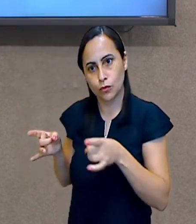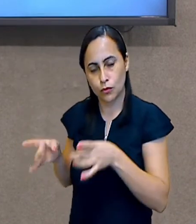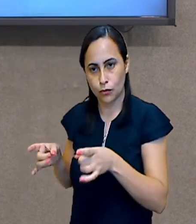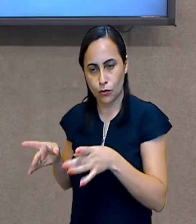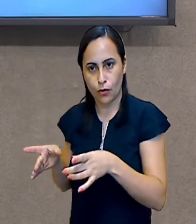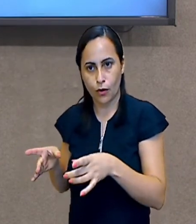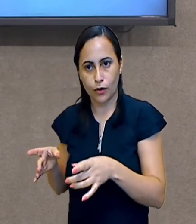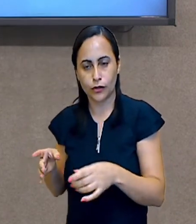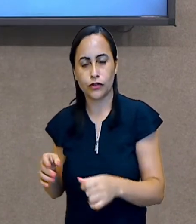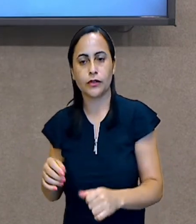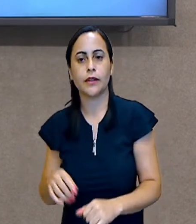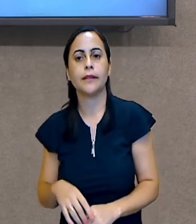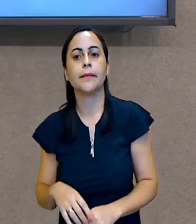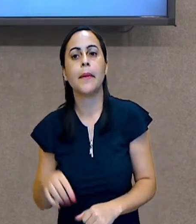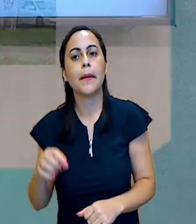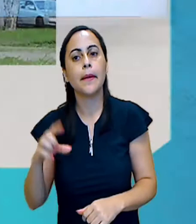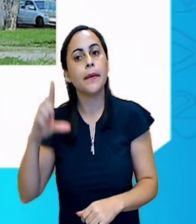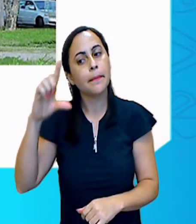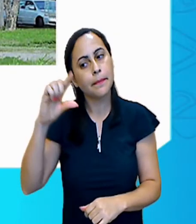Vamos olhar outra imagem?